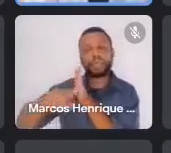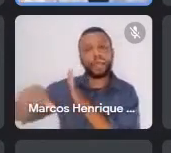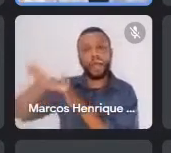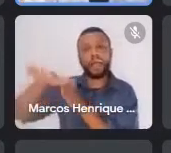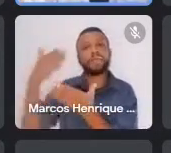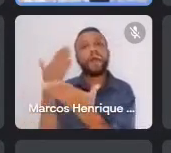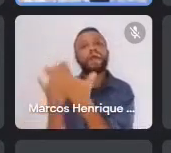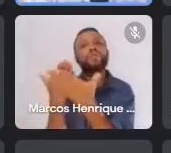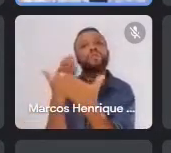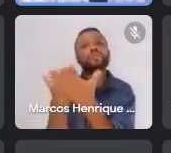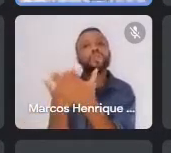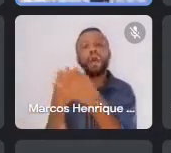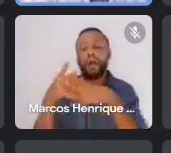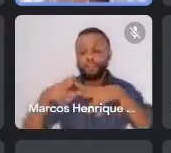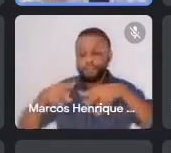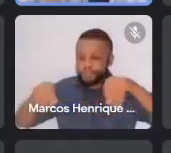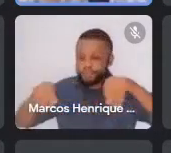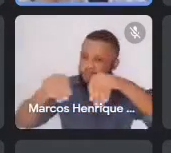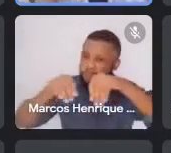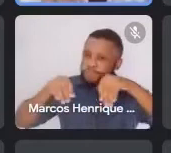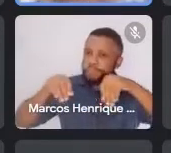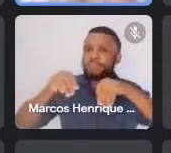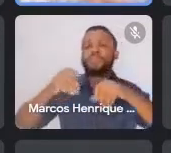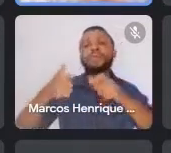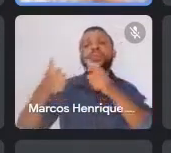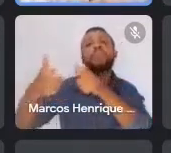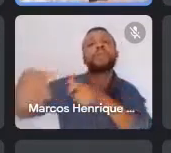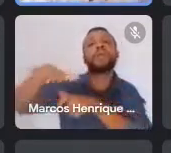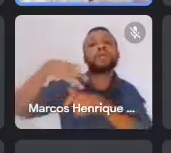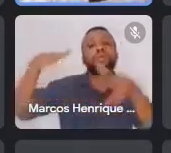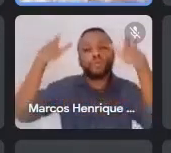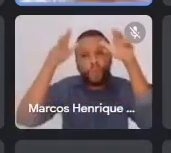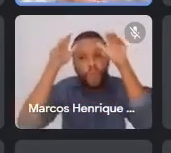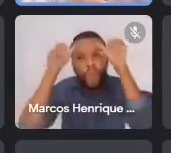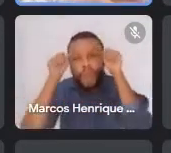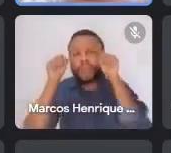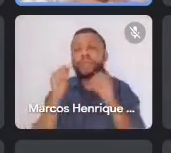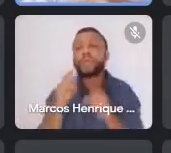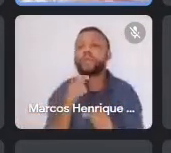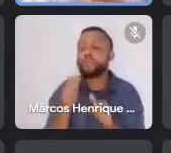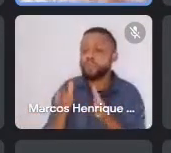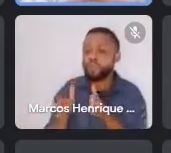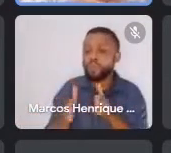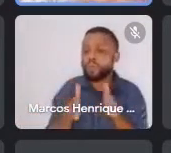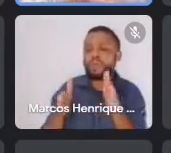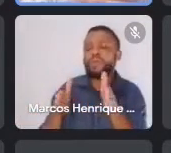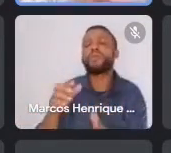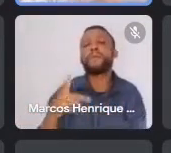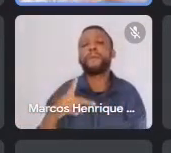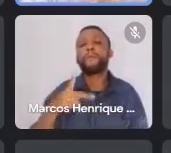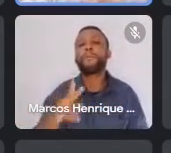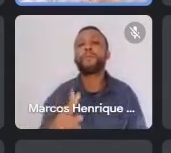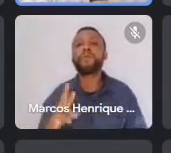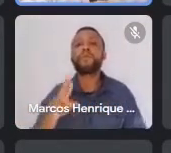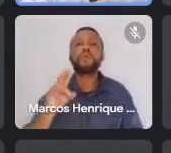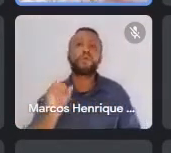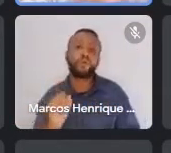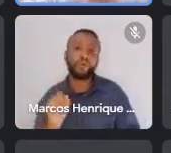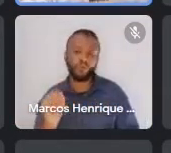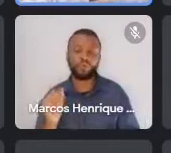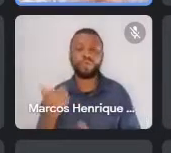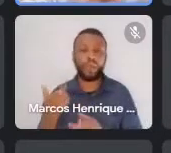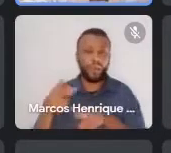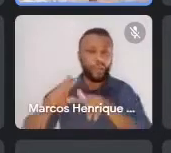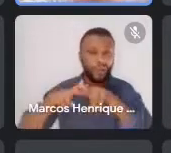demarcação na região ali do Acre, no Rio Purus, porque estavam vendo vários conflitos e